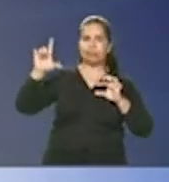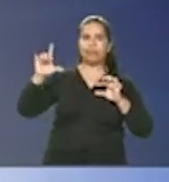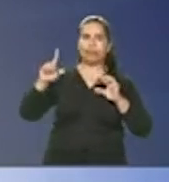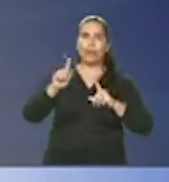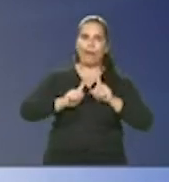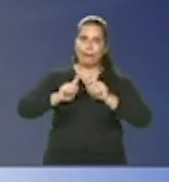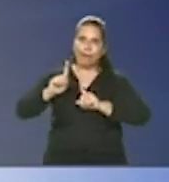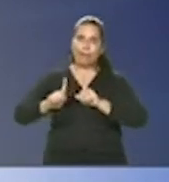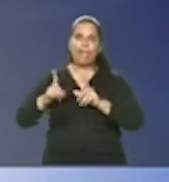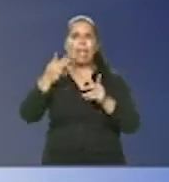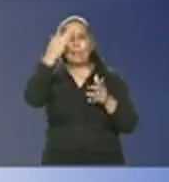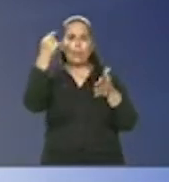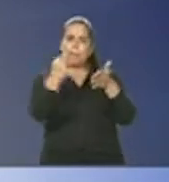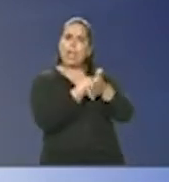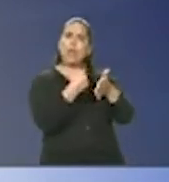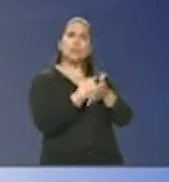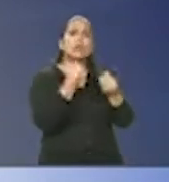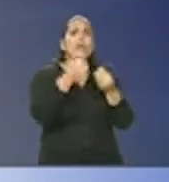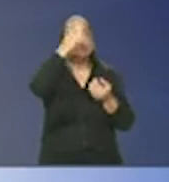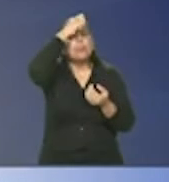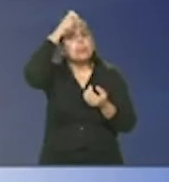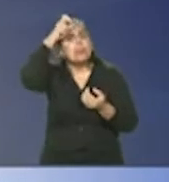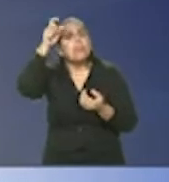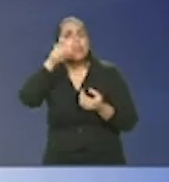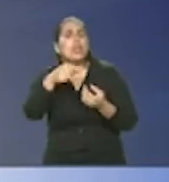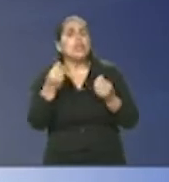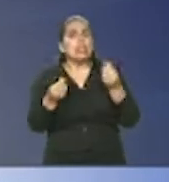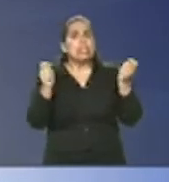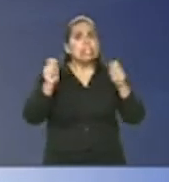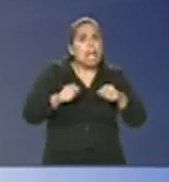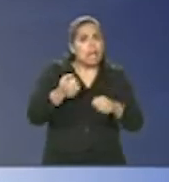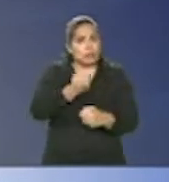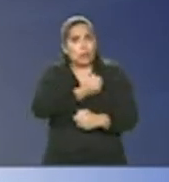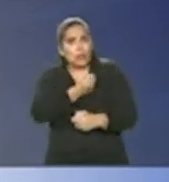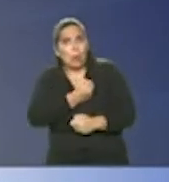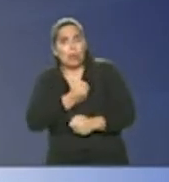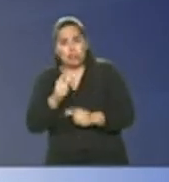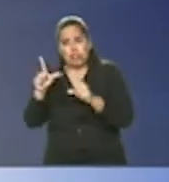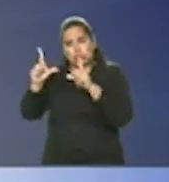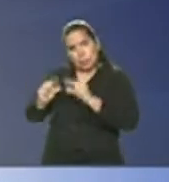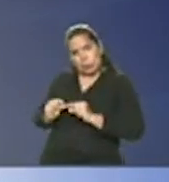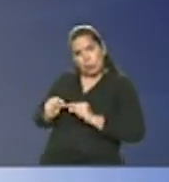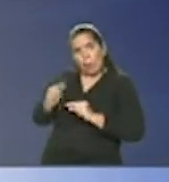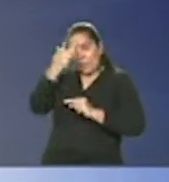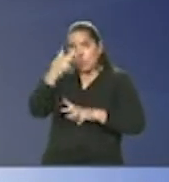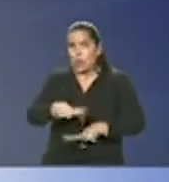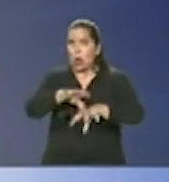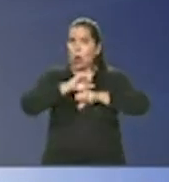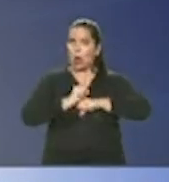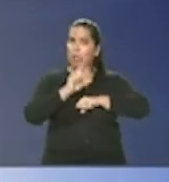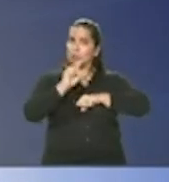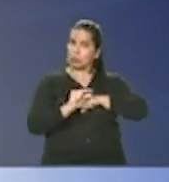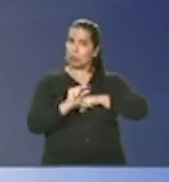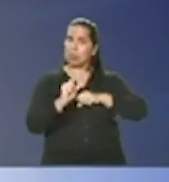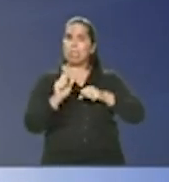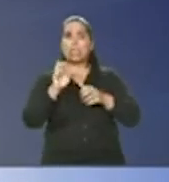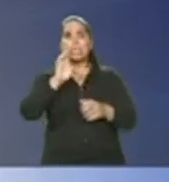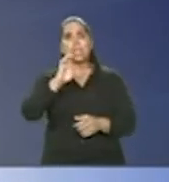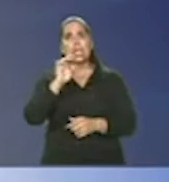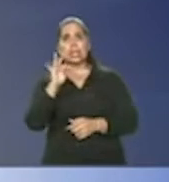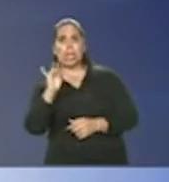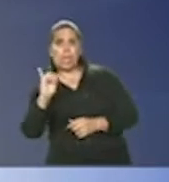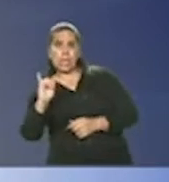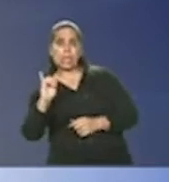Alexandre mas eu queria ter alguma perspectiva dos números caírem números de infectados entre os infectados CTI e no